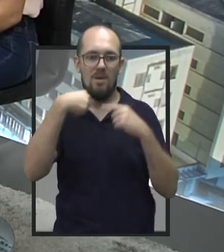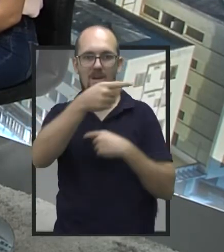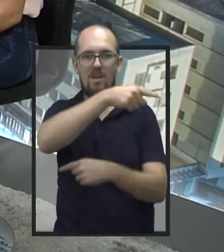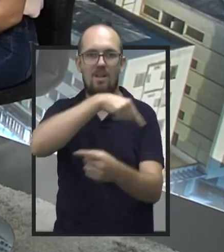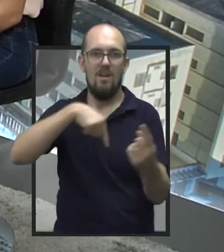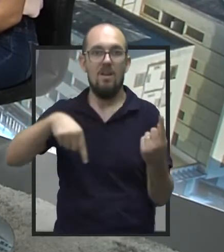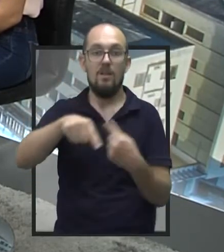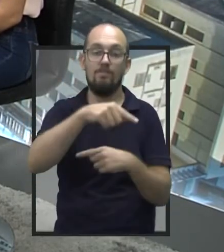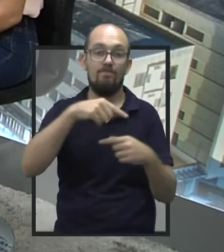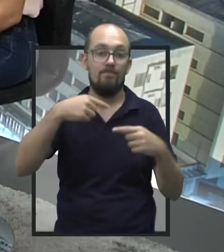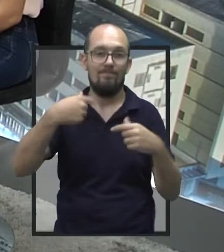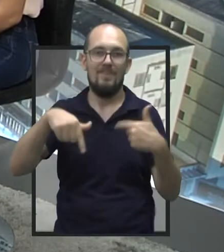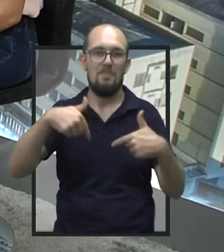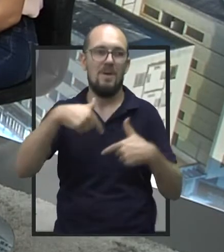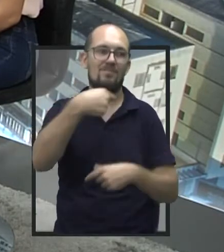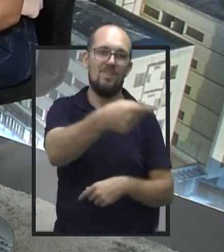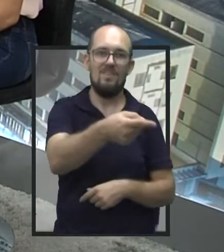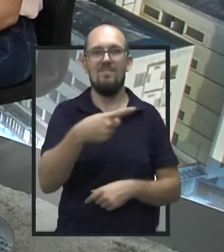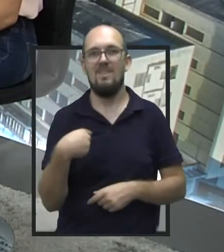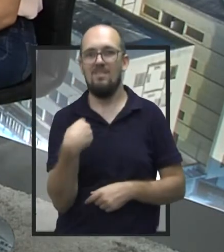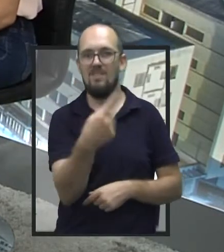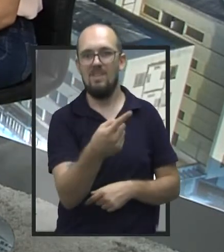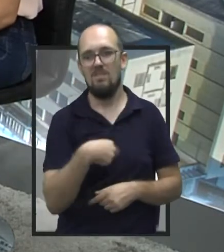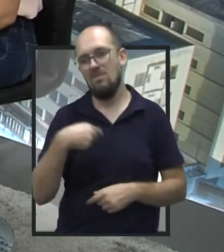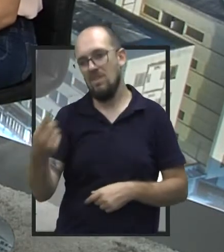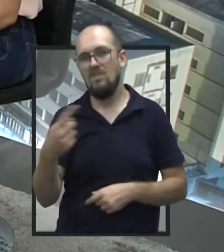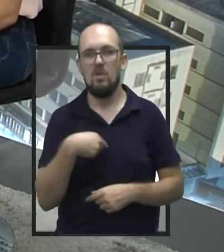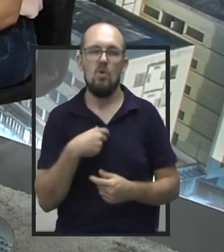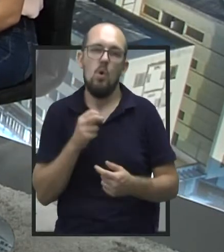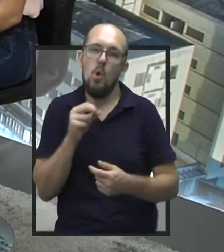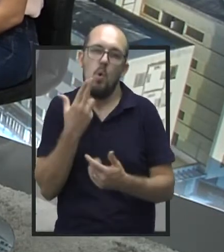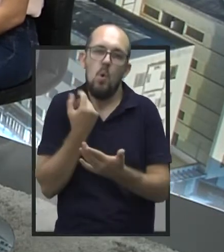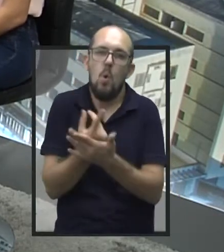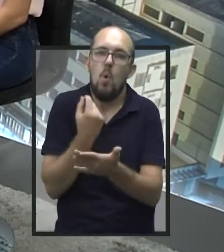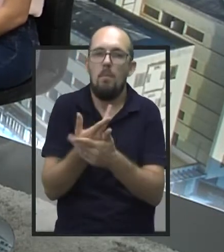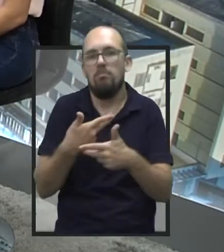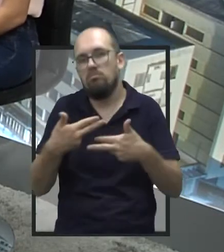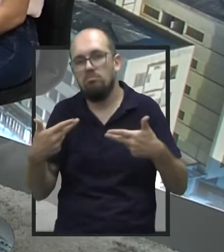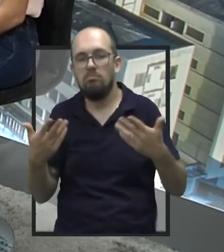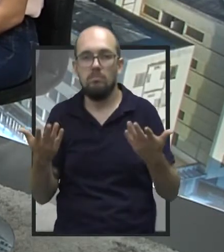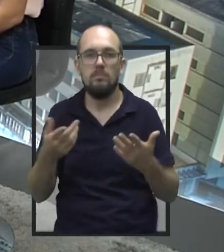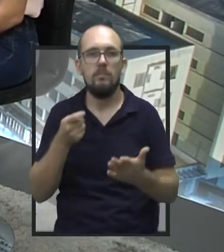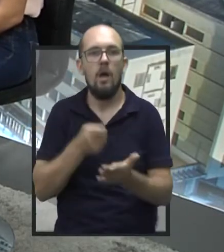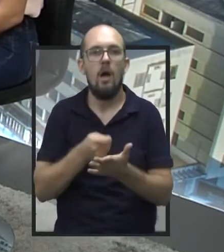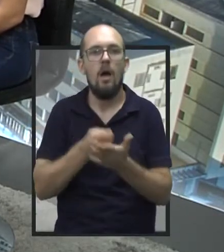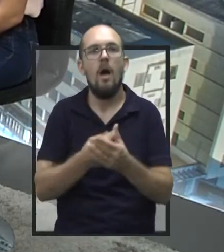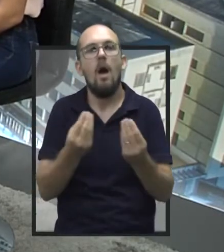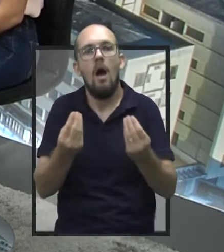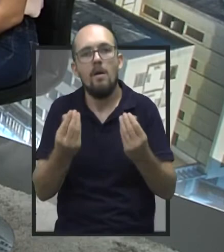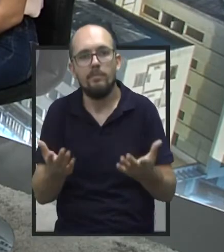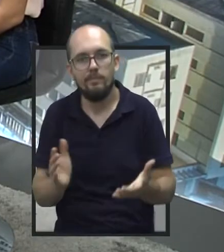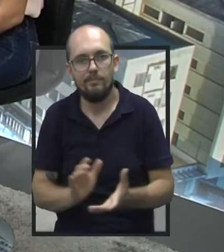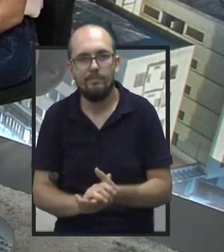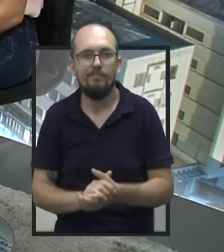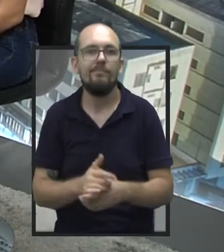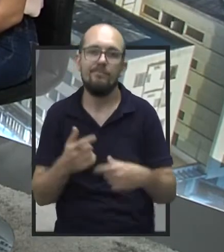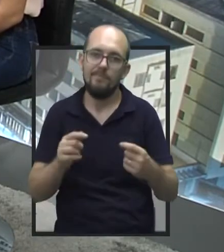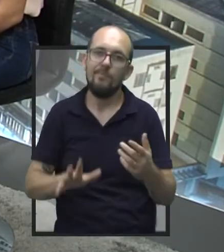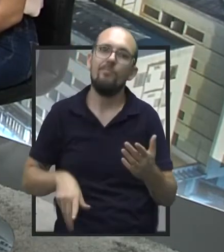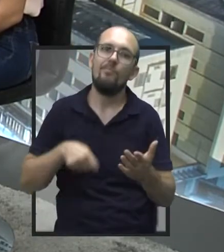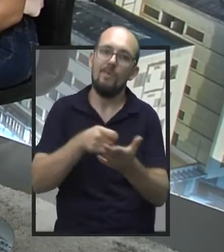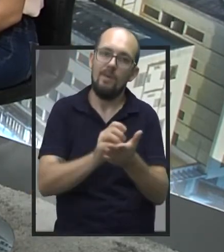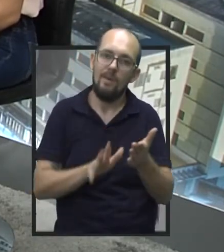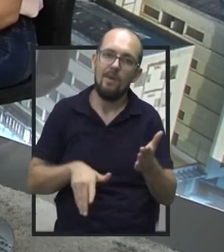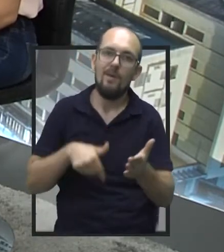trabalham aqui na cidade ou vêm para fazer compras aqui no município, são obrigados, naturalmente, a ter esse custo a mais